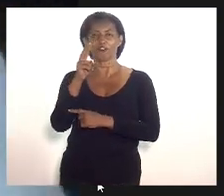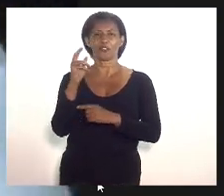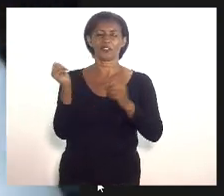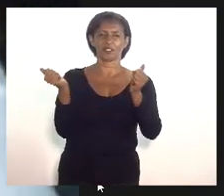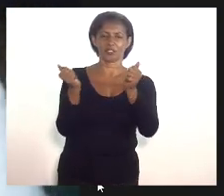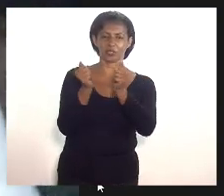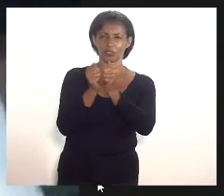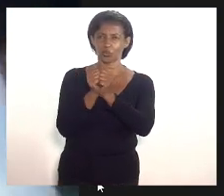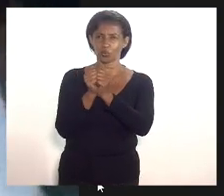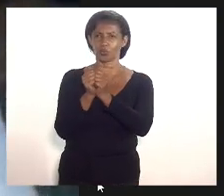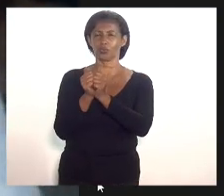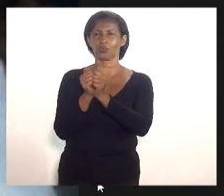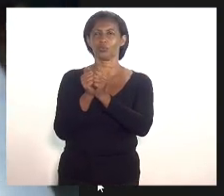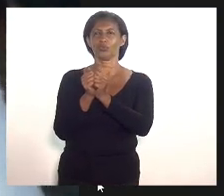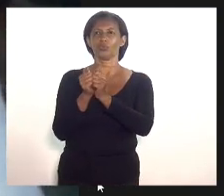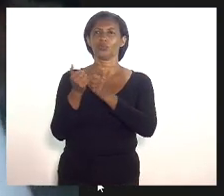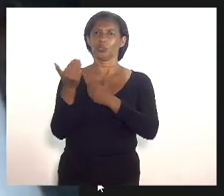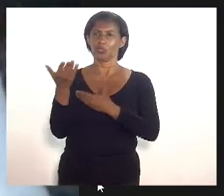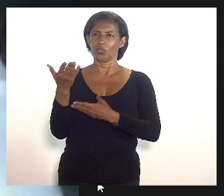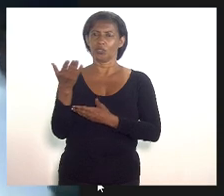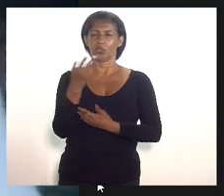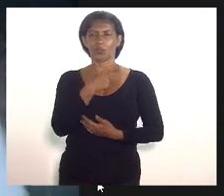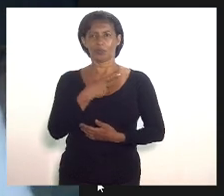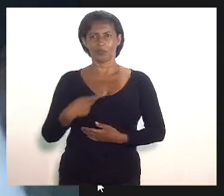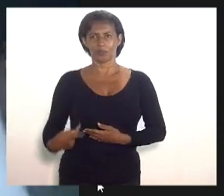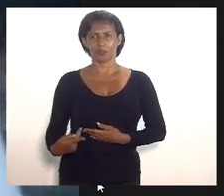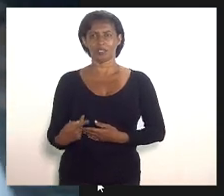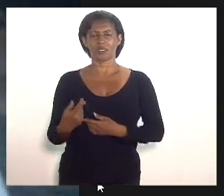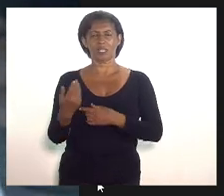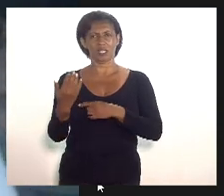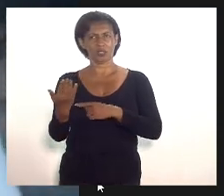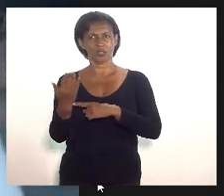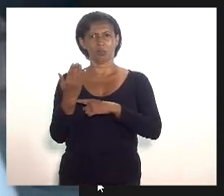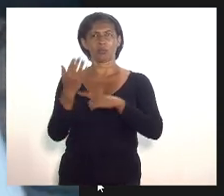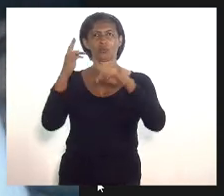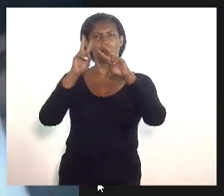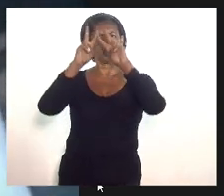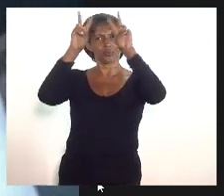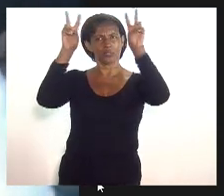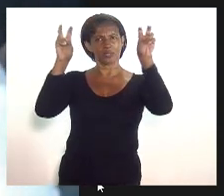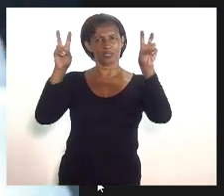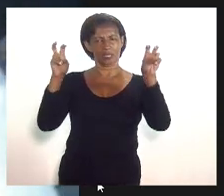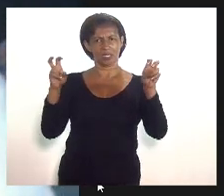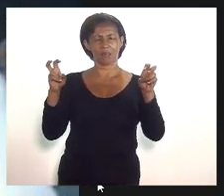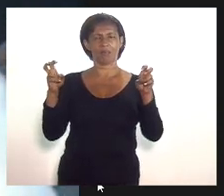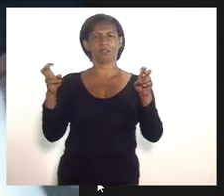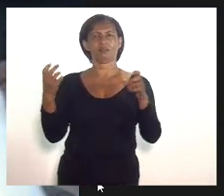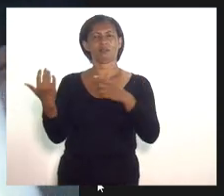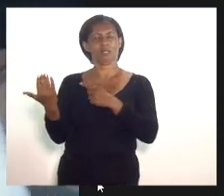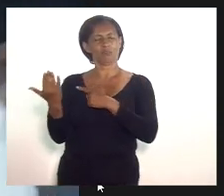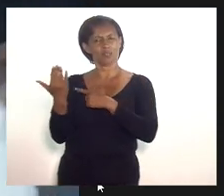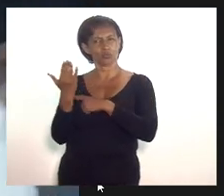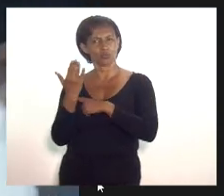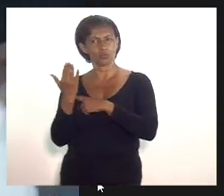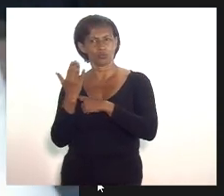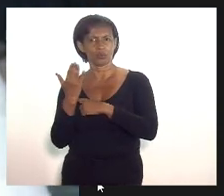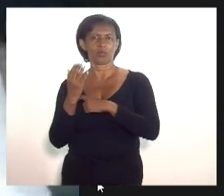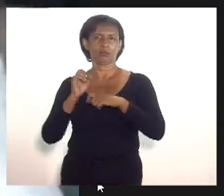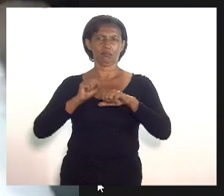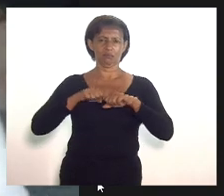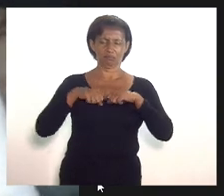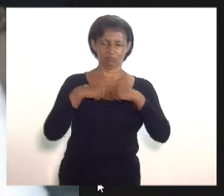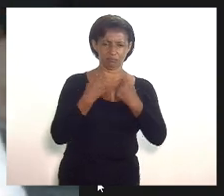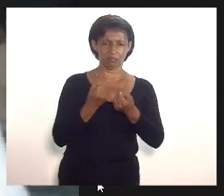força que Vossa excelência sempre bebruça sobre o tema sempre auxiliando sempre enfrentando